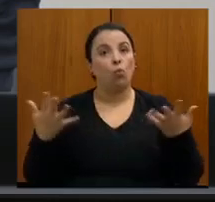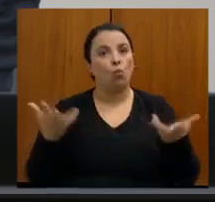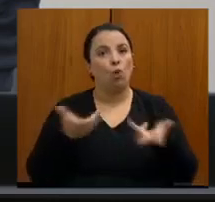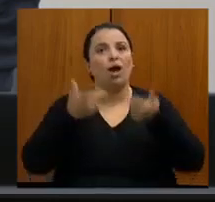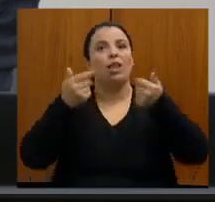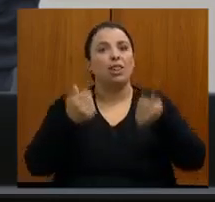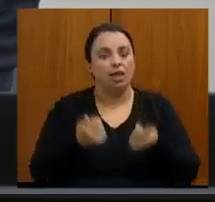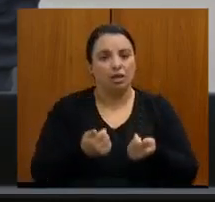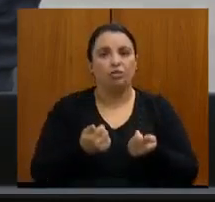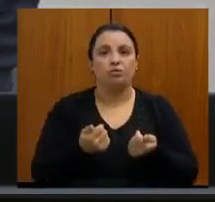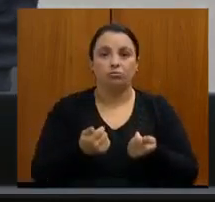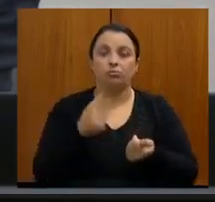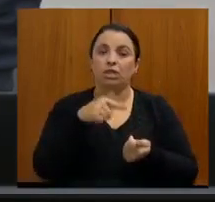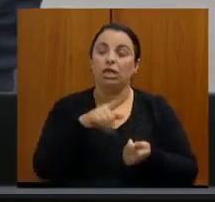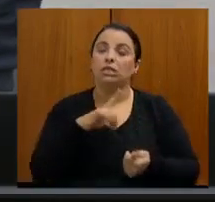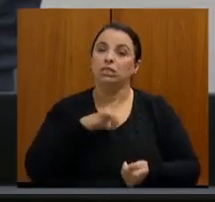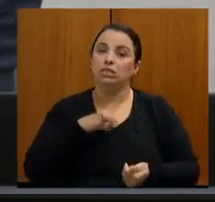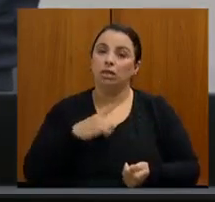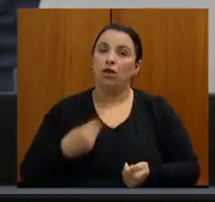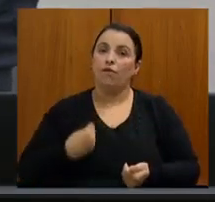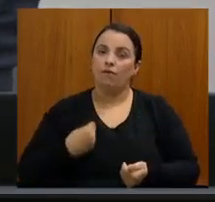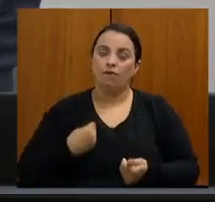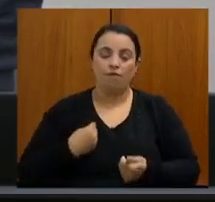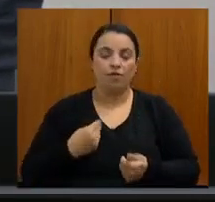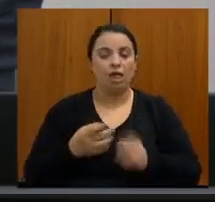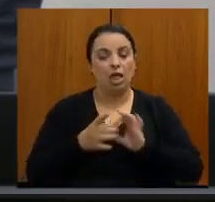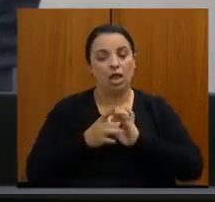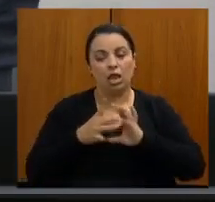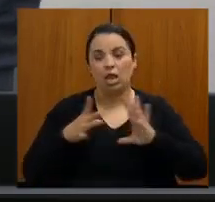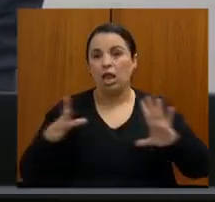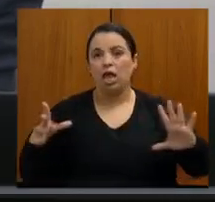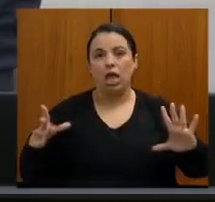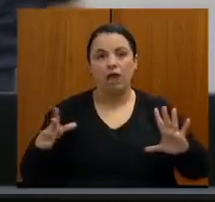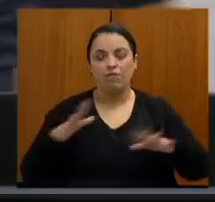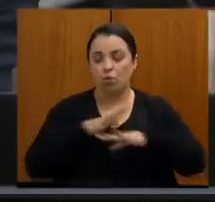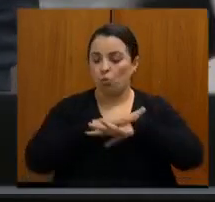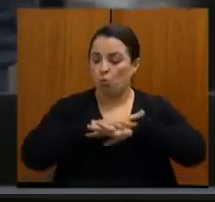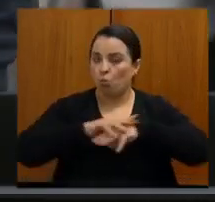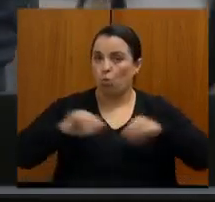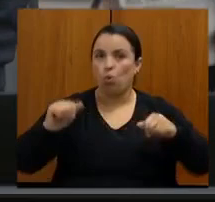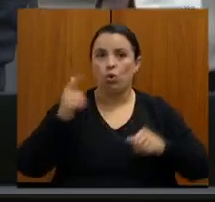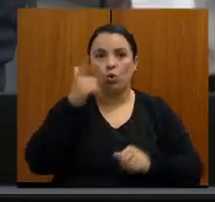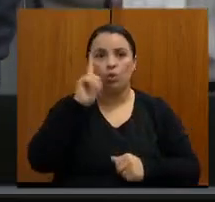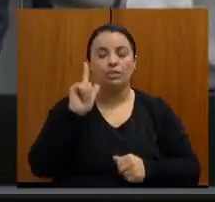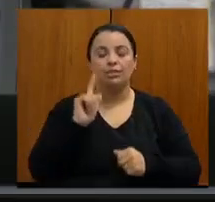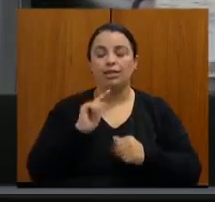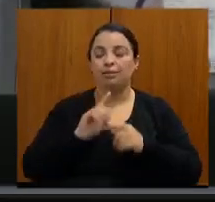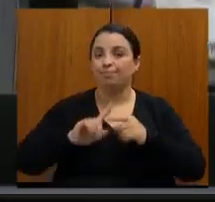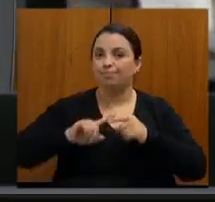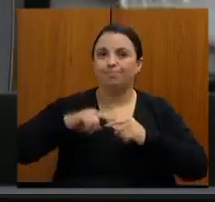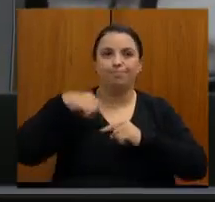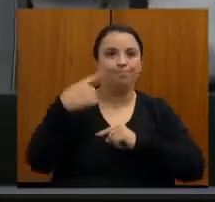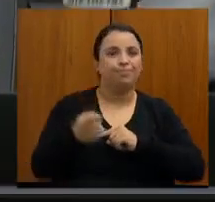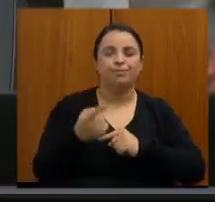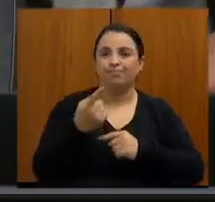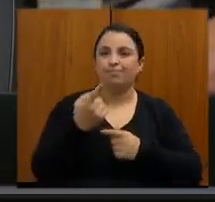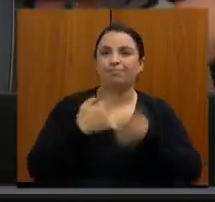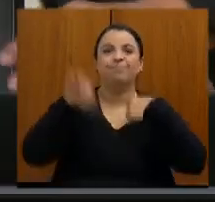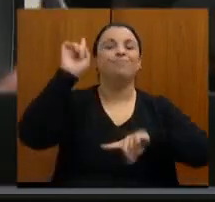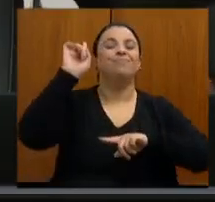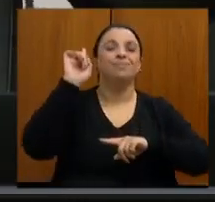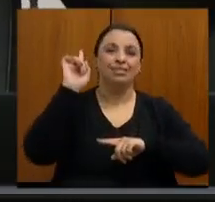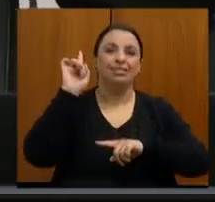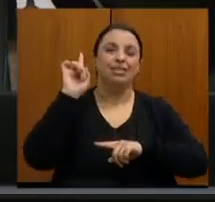eles possam viver livre dessa doença e passar por essa... ultrapassar essa página sombria que é ter um diagnóstico de câncer.